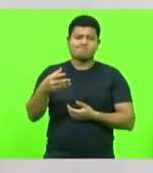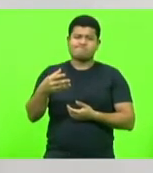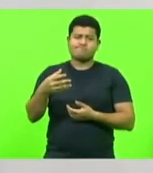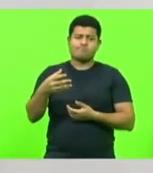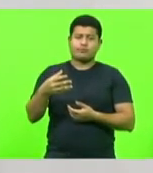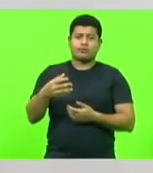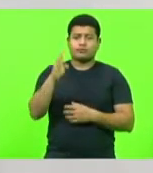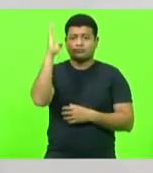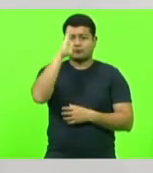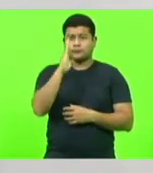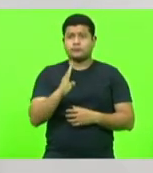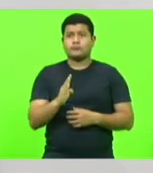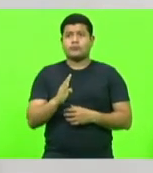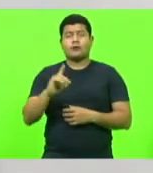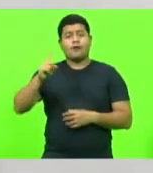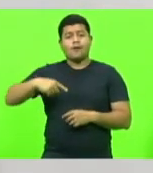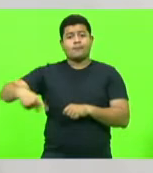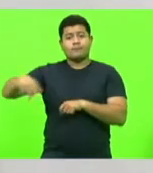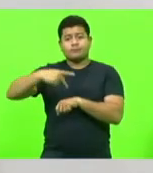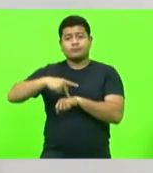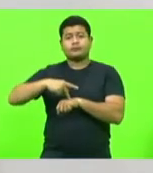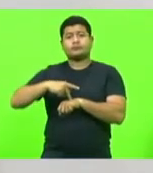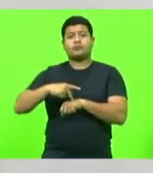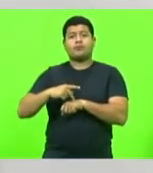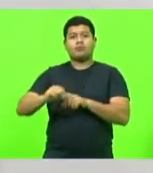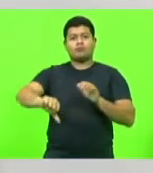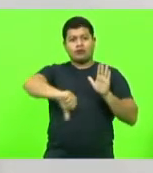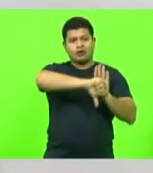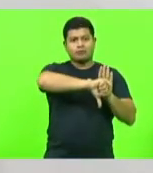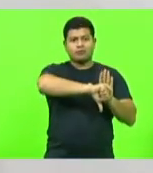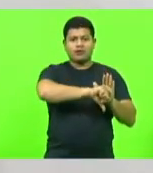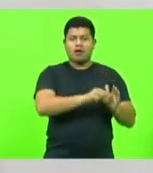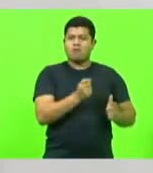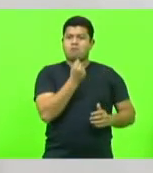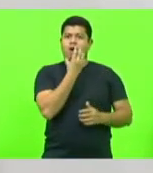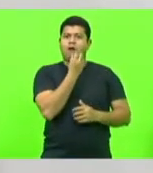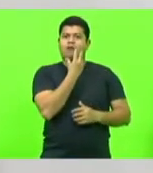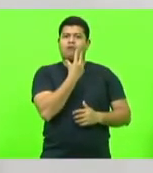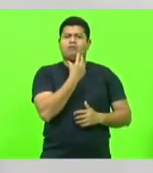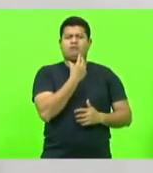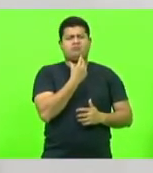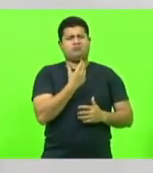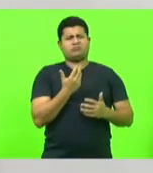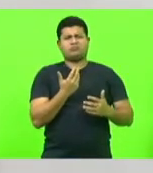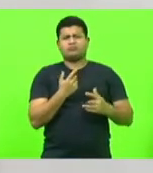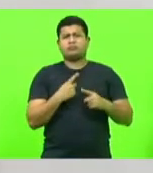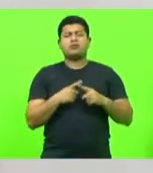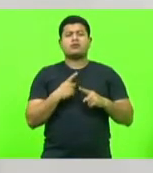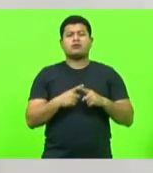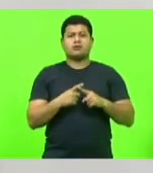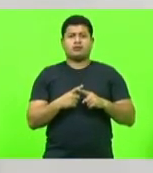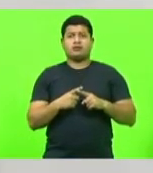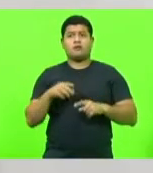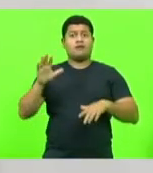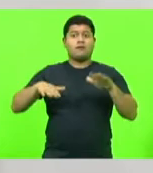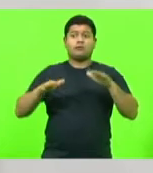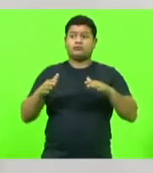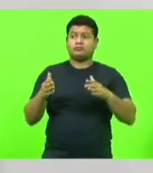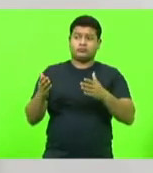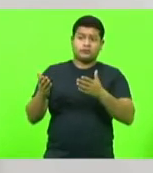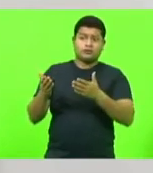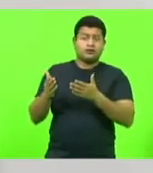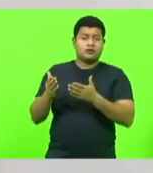é um país onde o crime compensa, e muitas vezes, por aqueles que deveriam